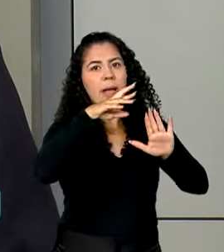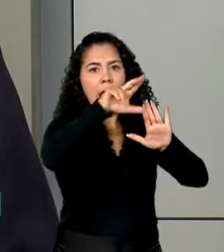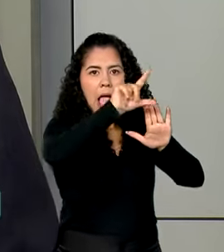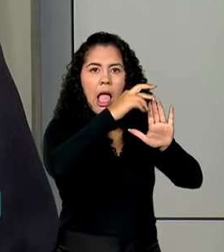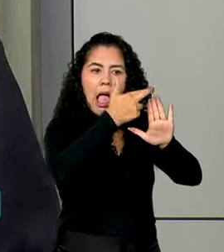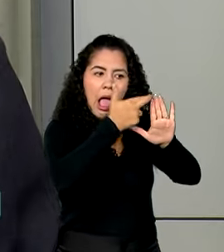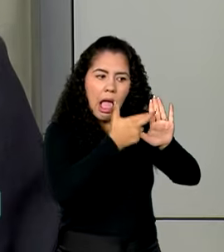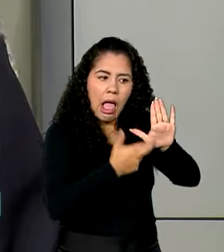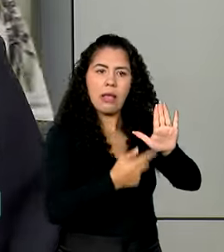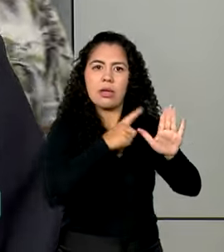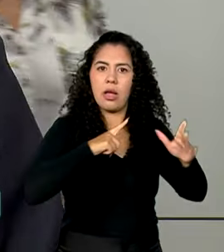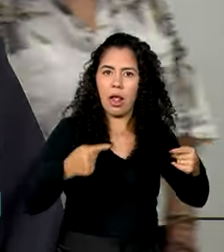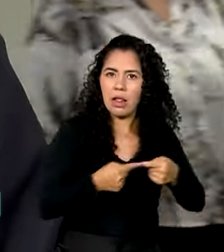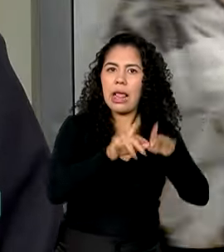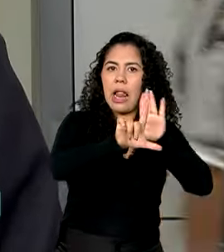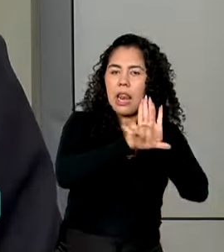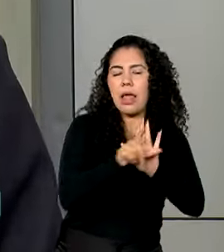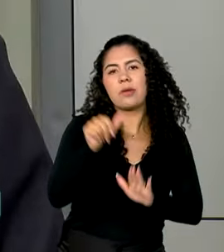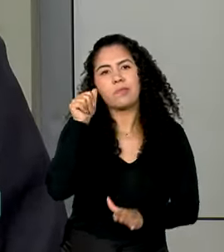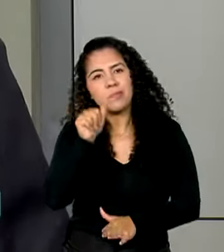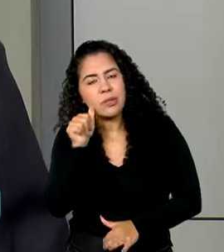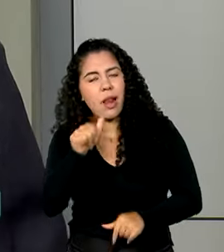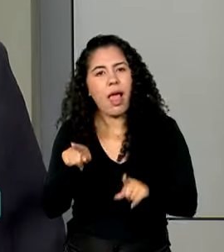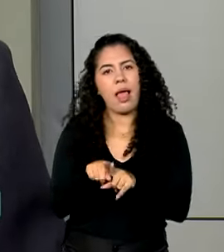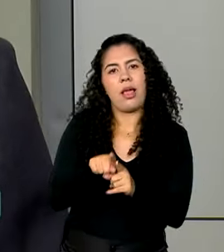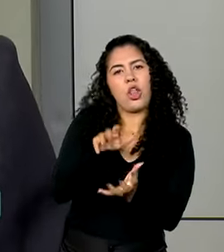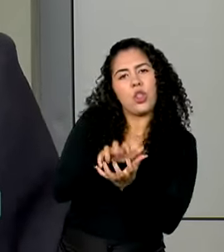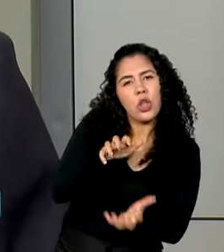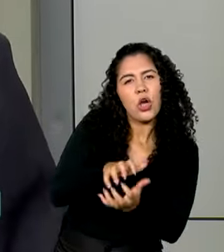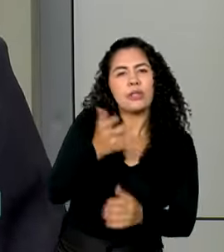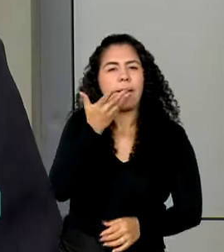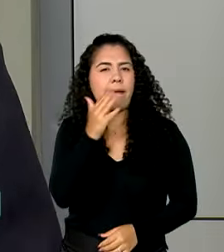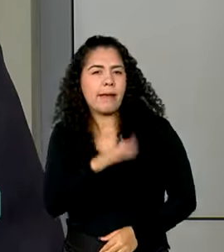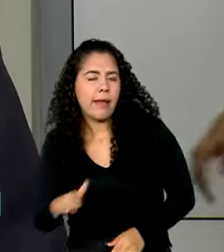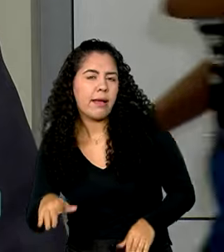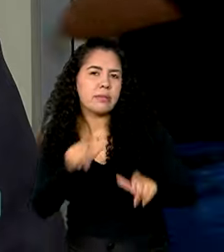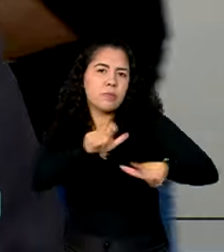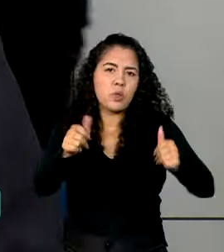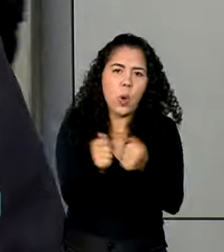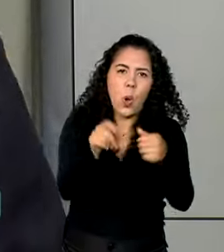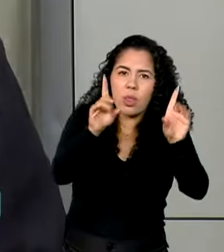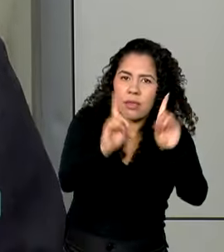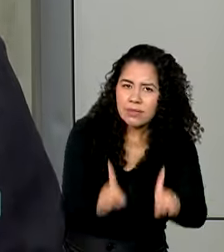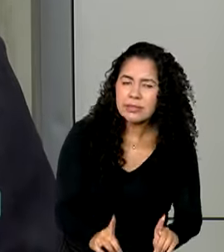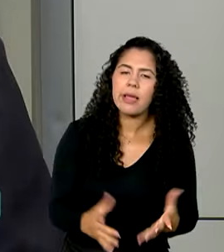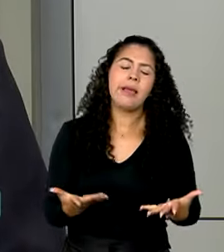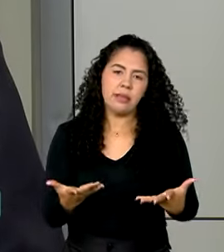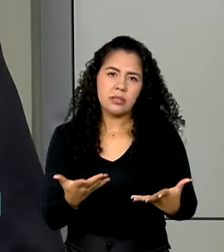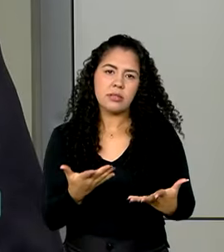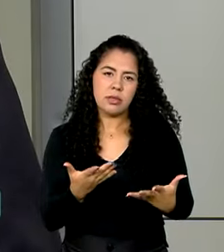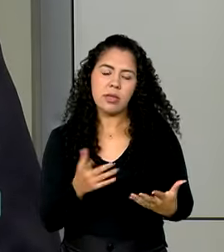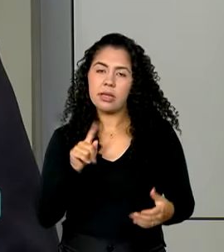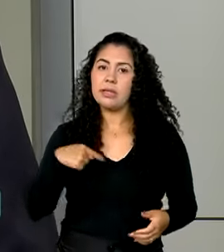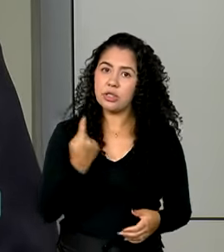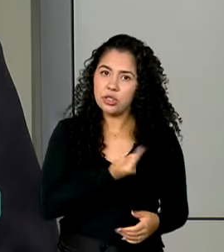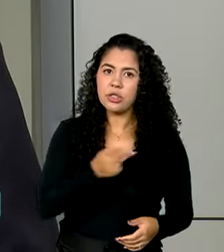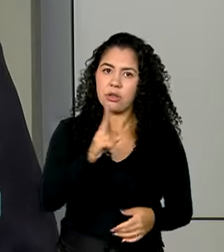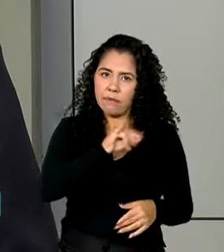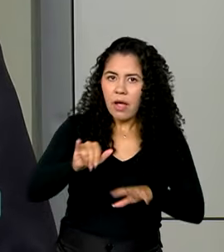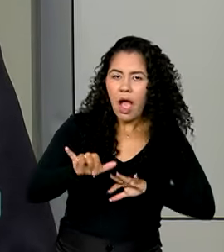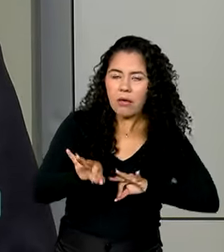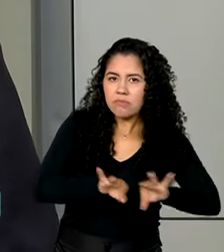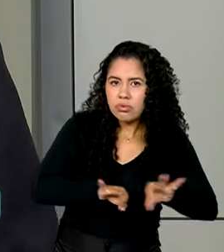lei, que idosos, mulheres, gestantes, crianças, deficientes, estamos e vamos fazer